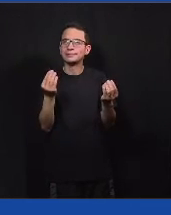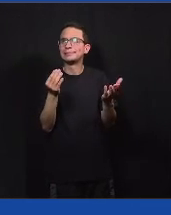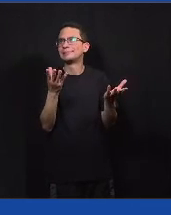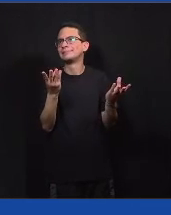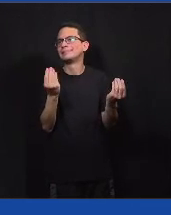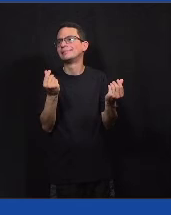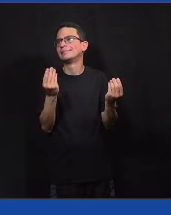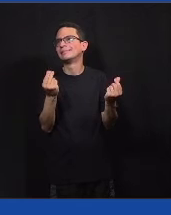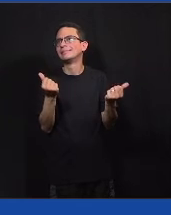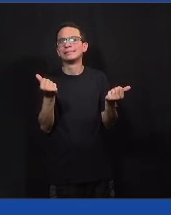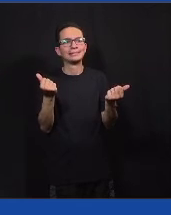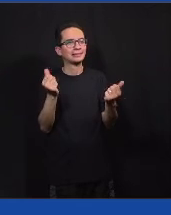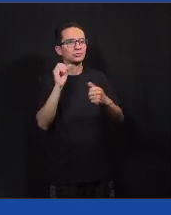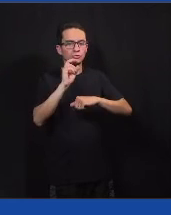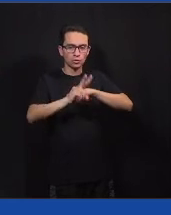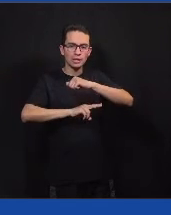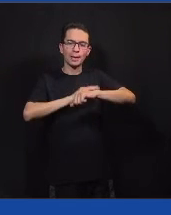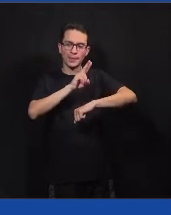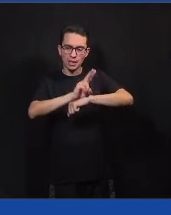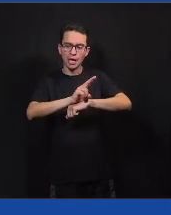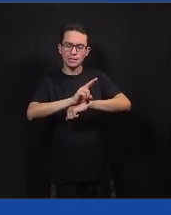para a sustentabilidade em cada uma